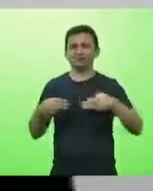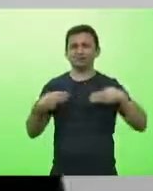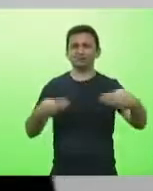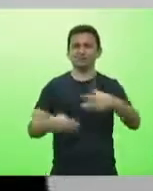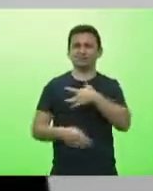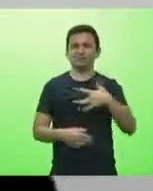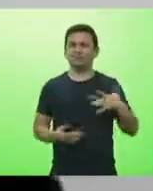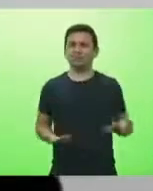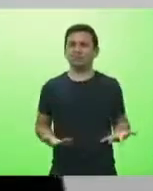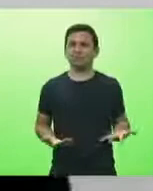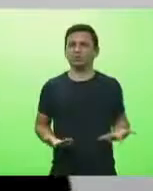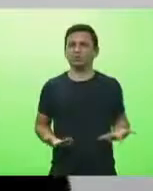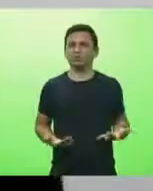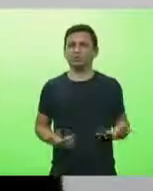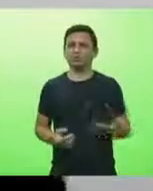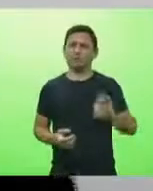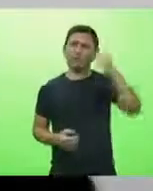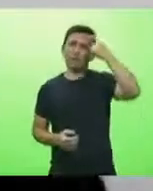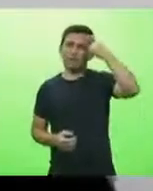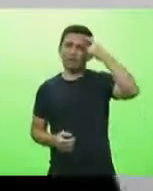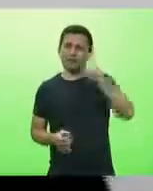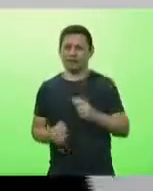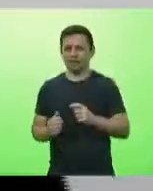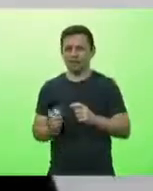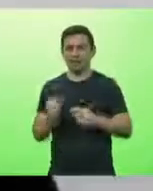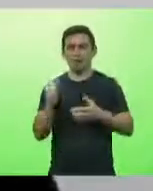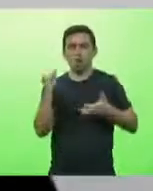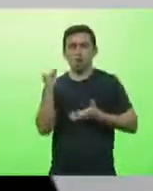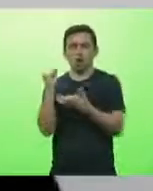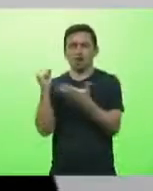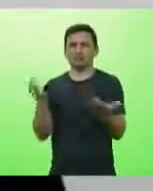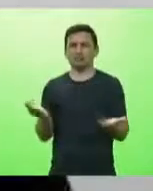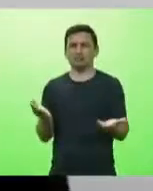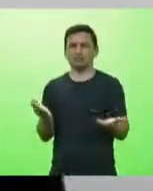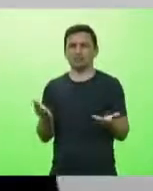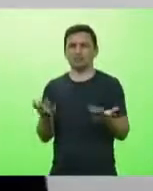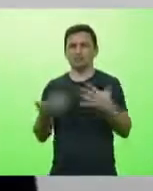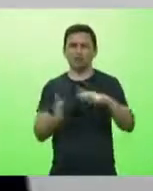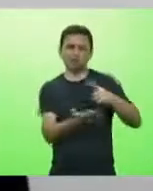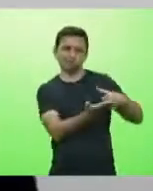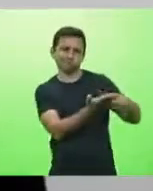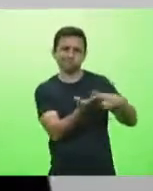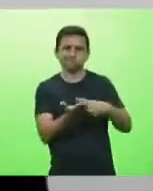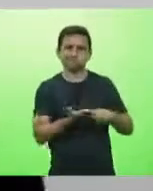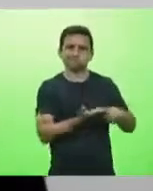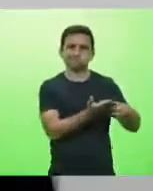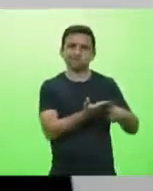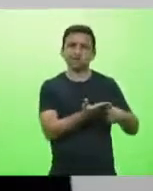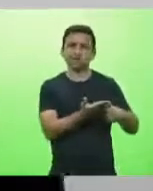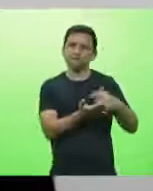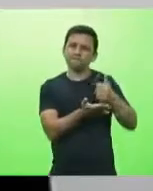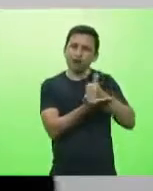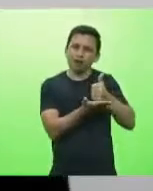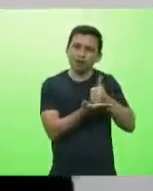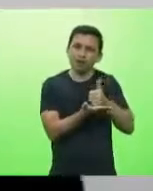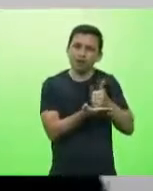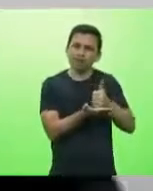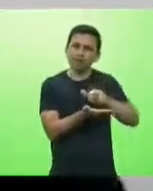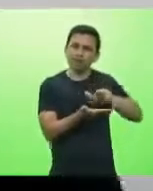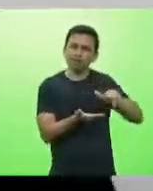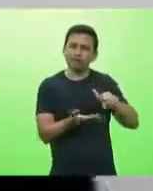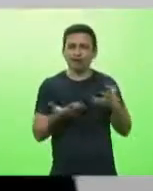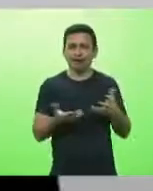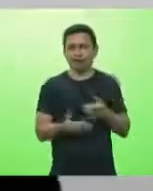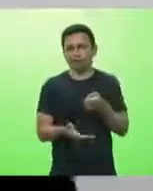se prenda uma palavra num contrato para não fechar acordos com algumas farmacêuticas insistia em apenas